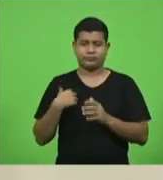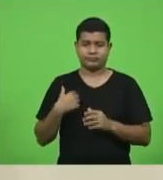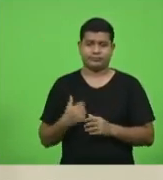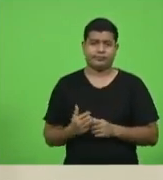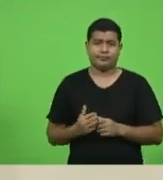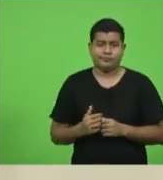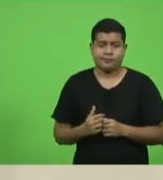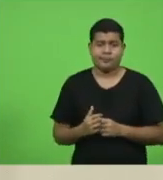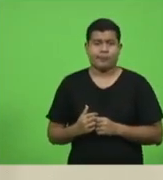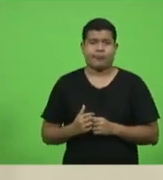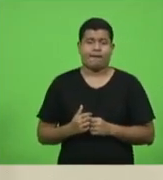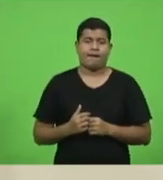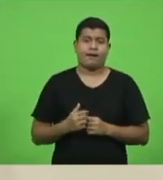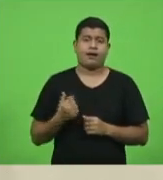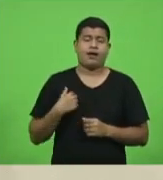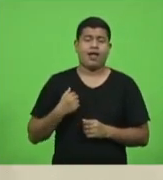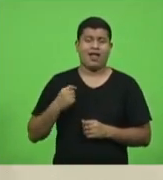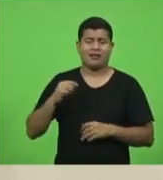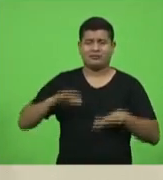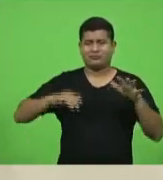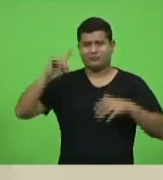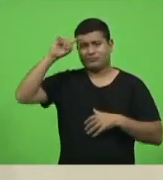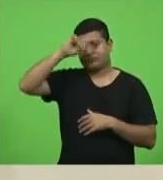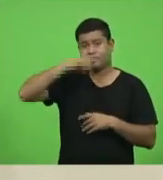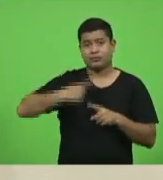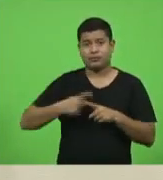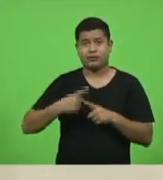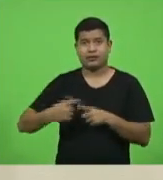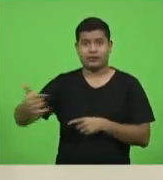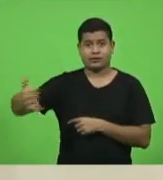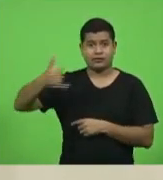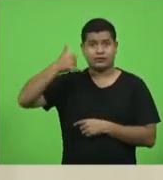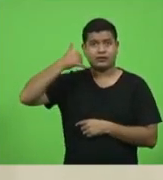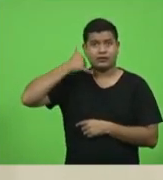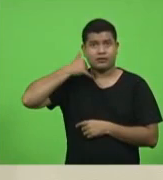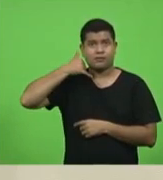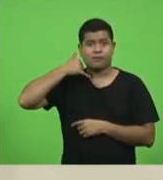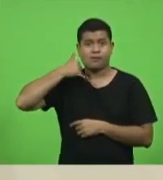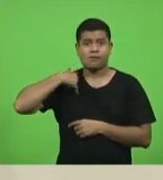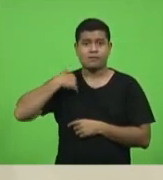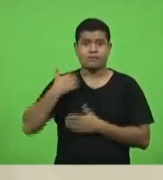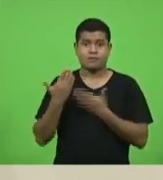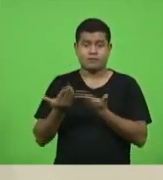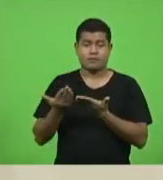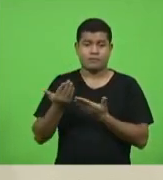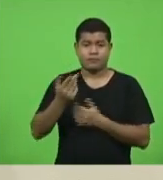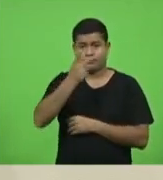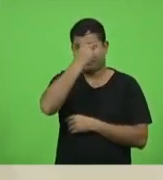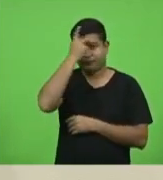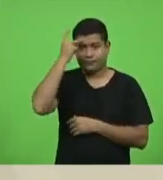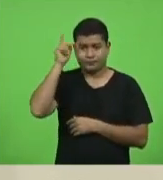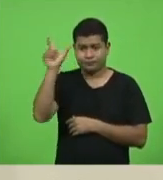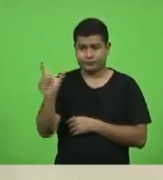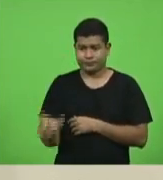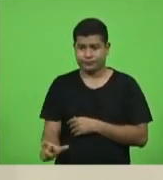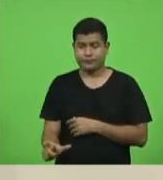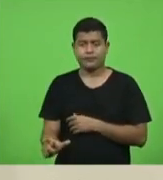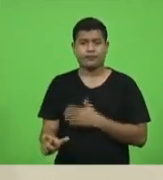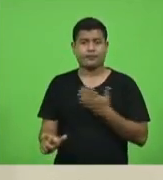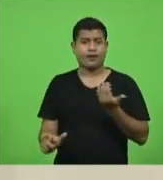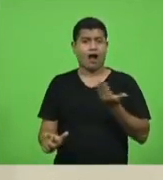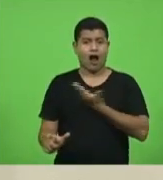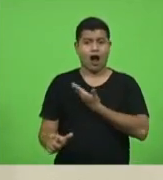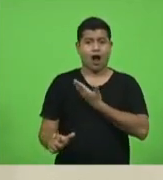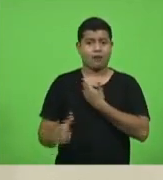dificuldade de falar porque eu acabei de receber uma ligação agora de uma pessoa, minha amiga,